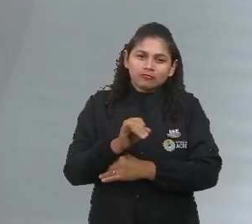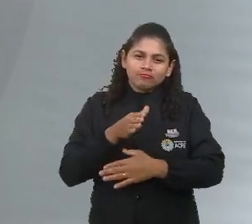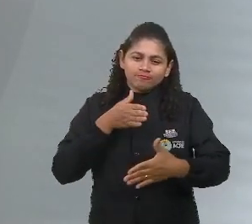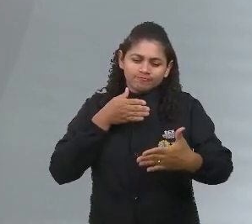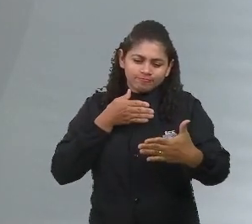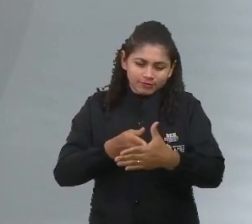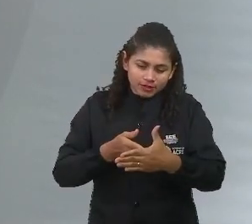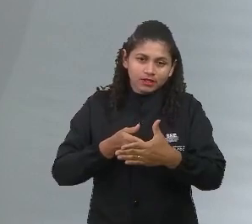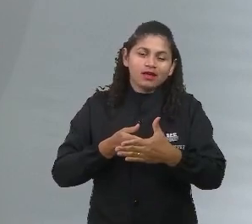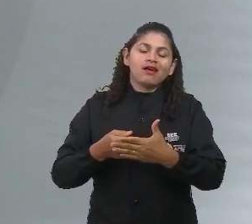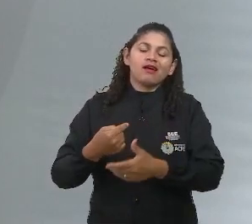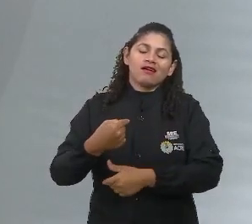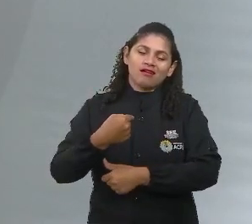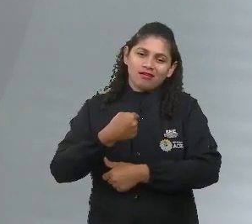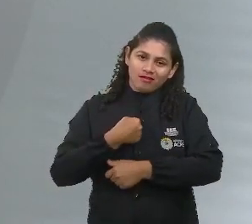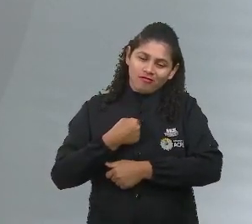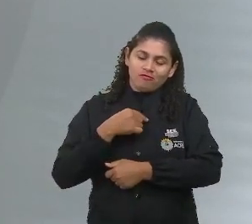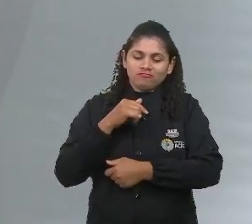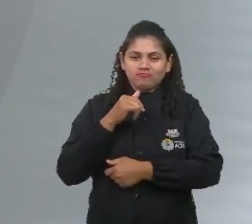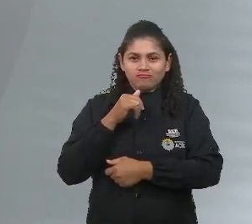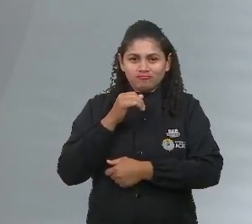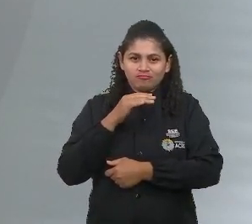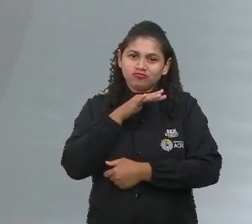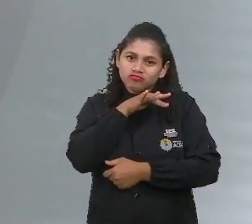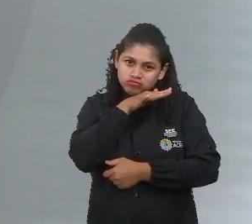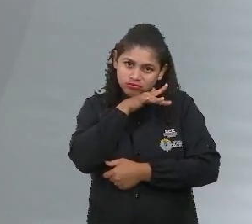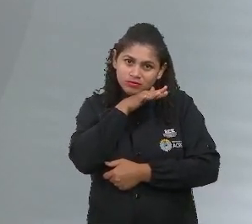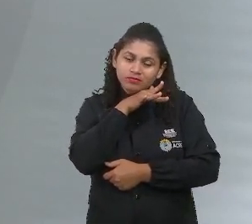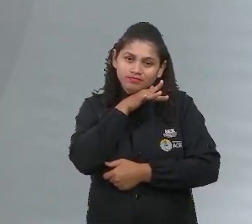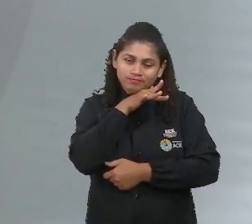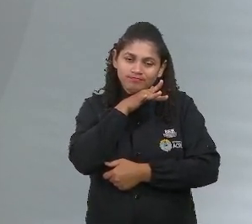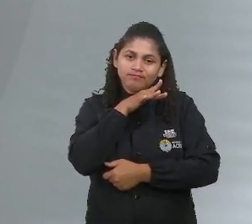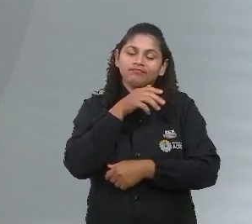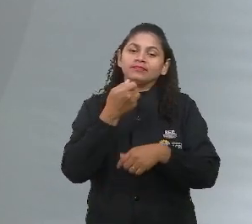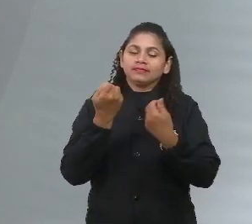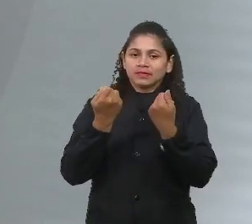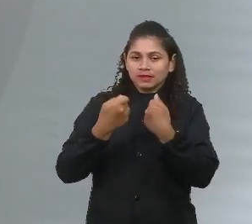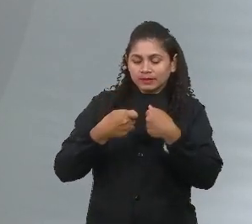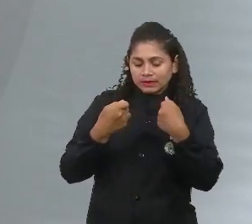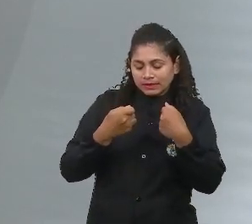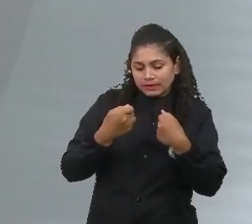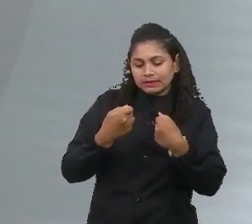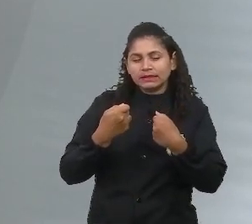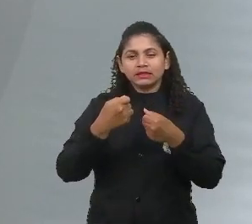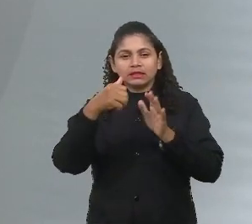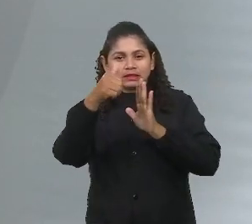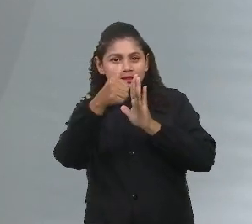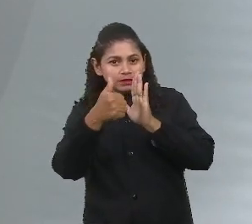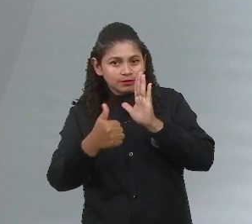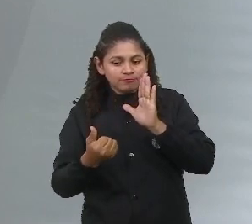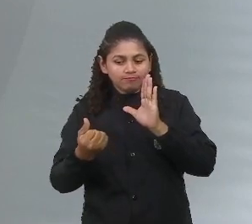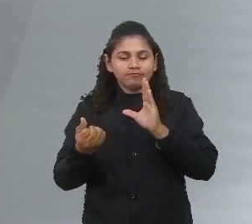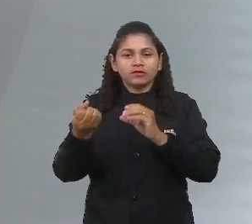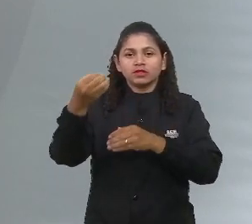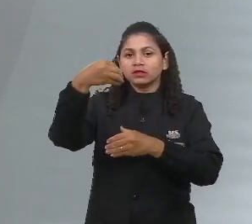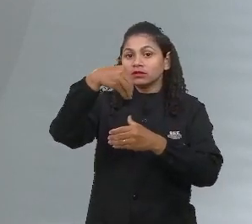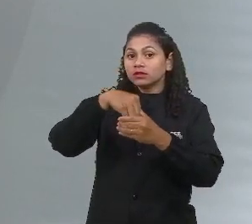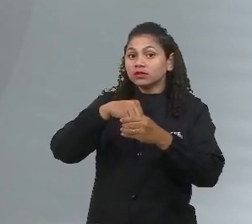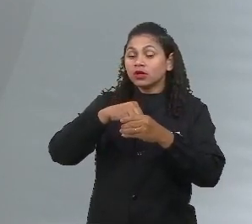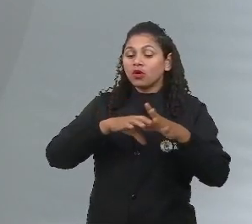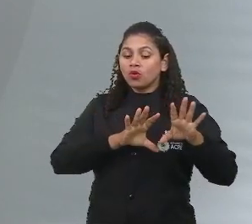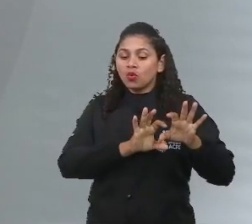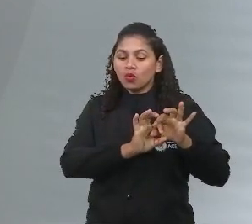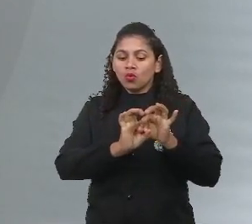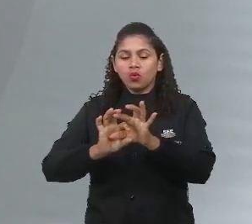Por isso, analisar e entender o eu dentro de um contexto social é relevante. E dentro dessa